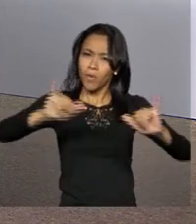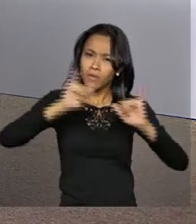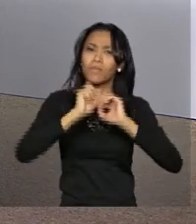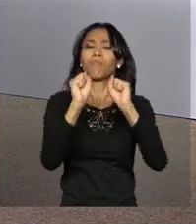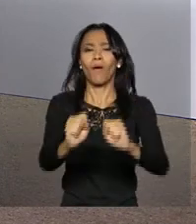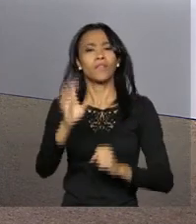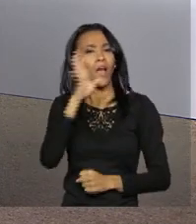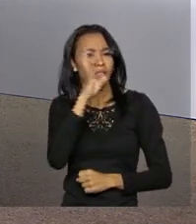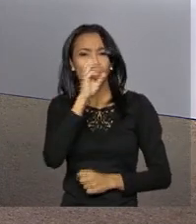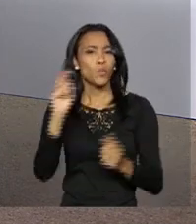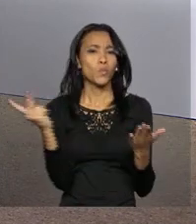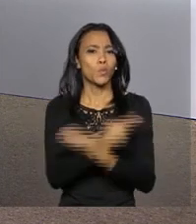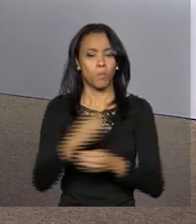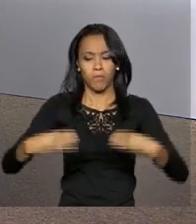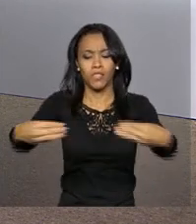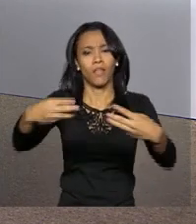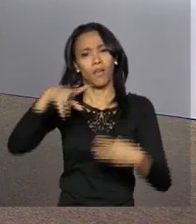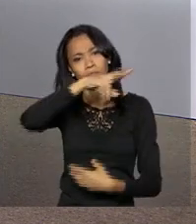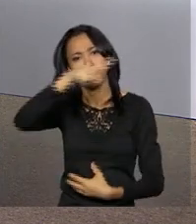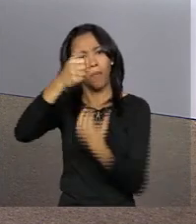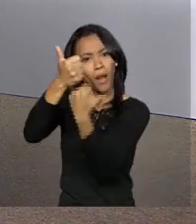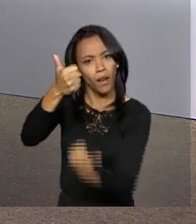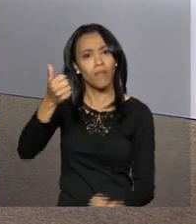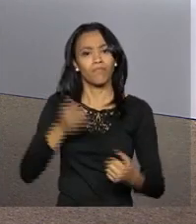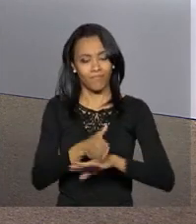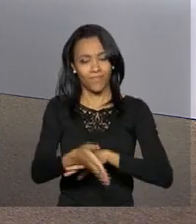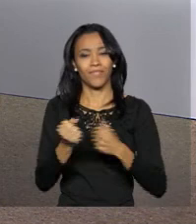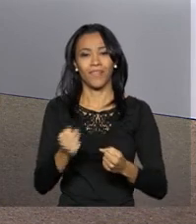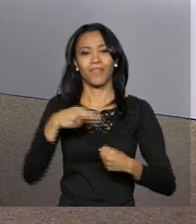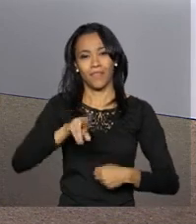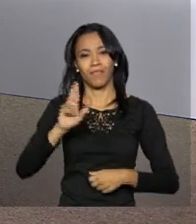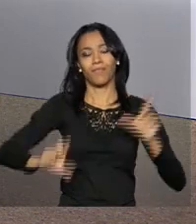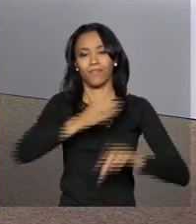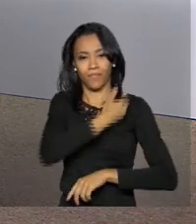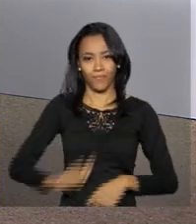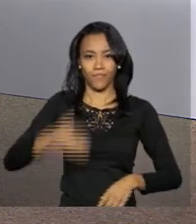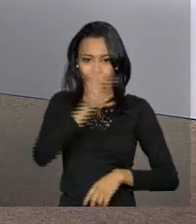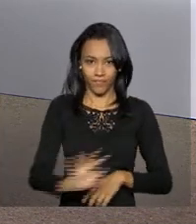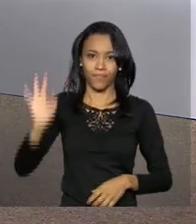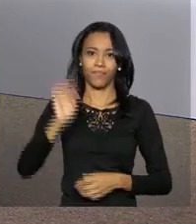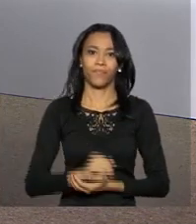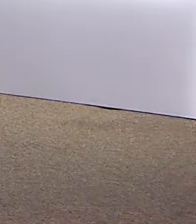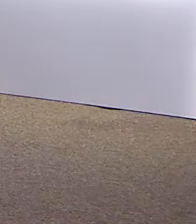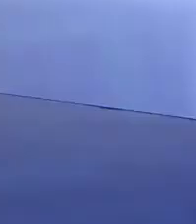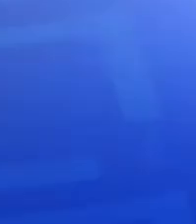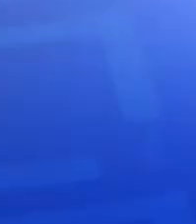novidades do Executivo Federal também nas nossas redes sociais. Continue com a gente aqui na NBR, a TV do Governo Federal.